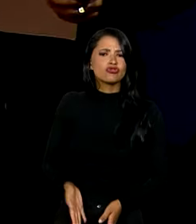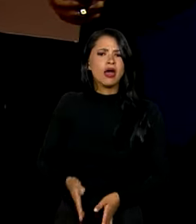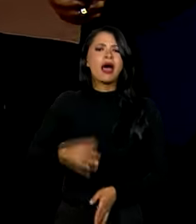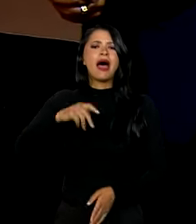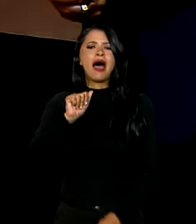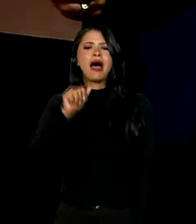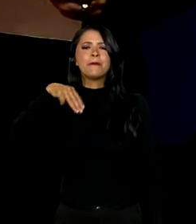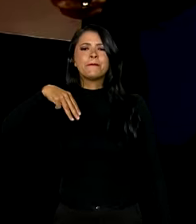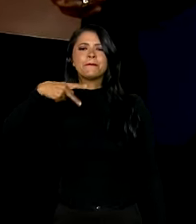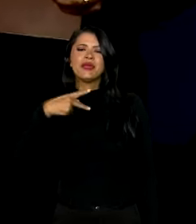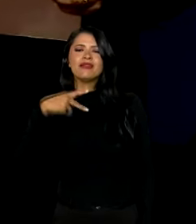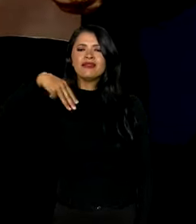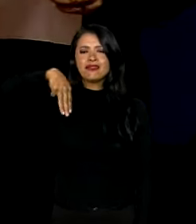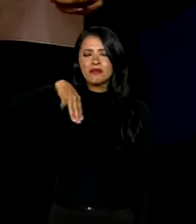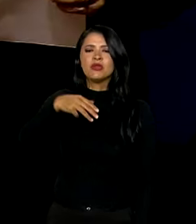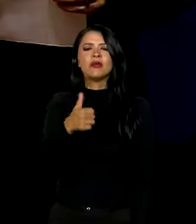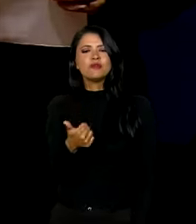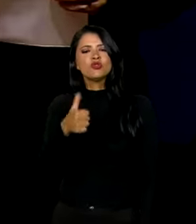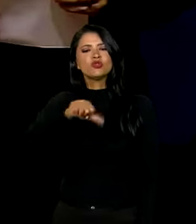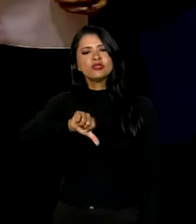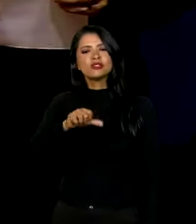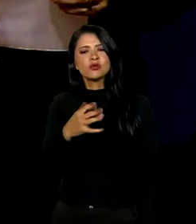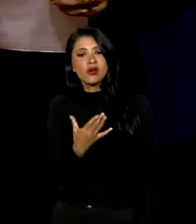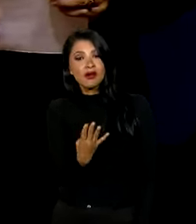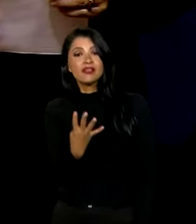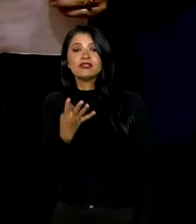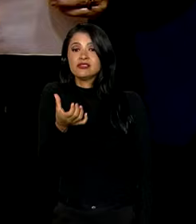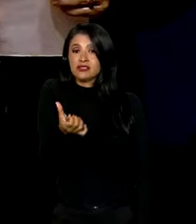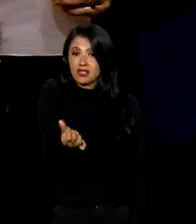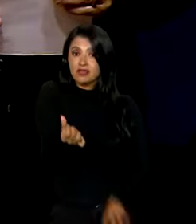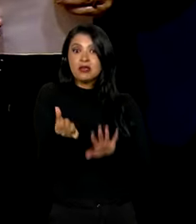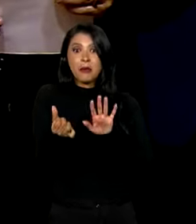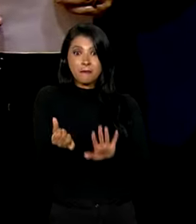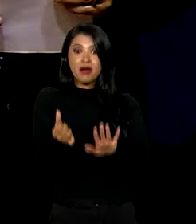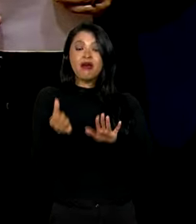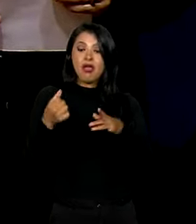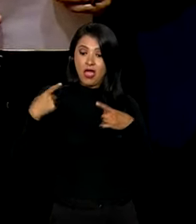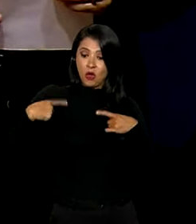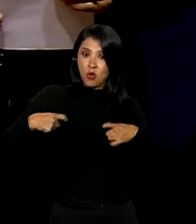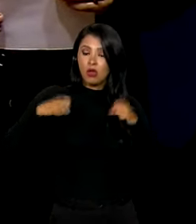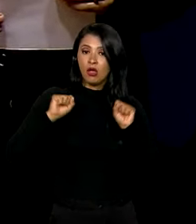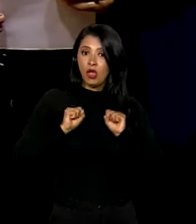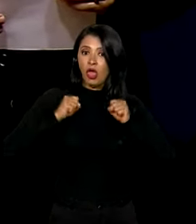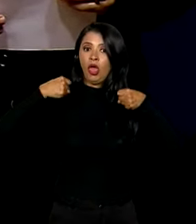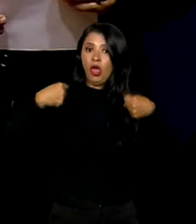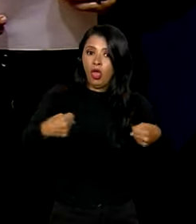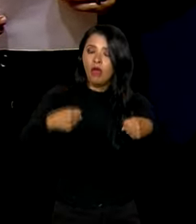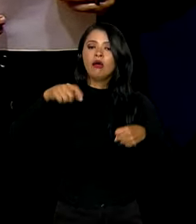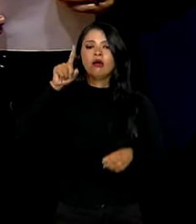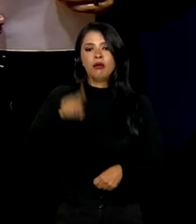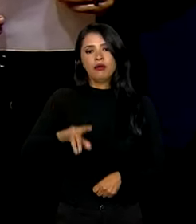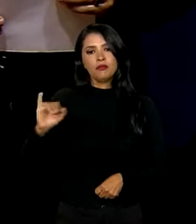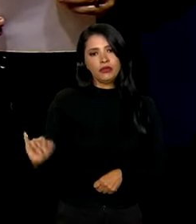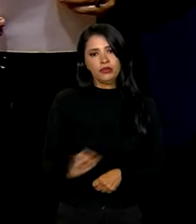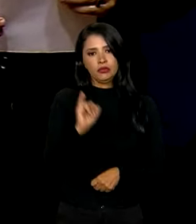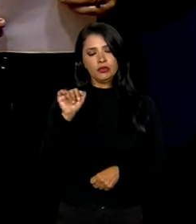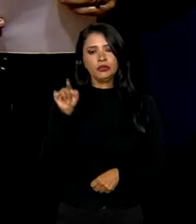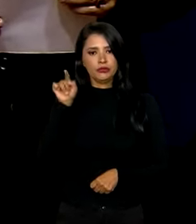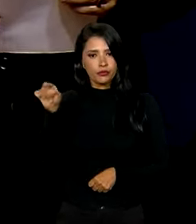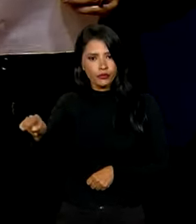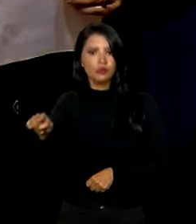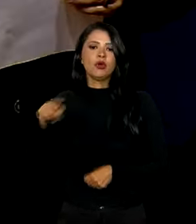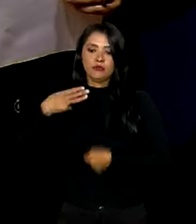1946, mas é uma luta importante. Quando o municipalismo